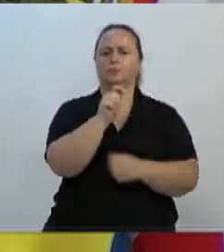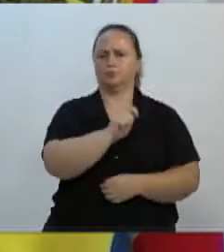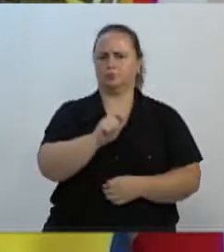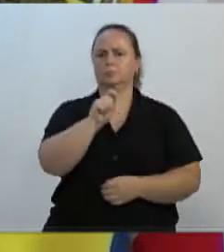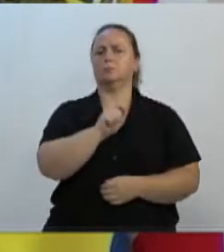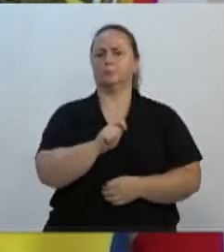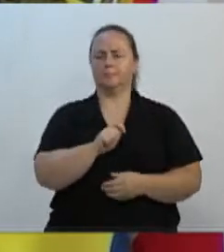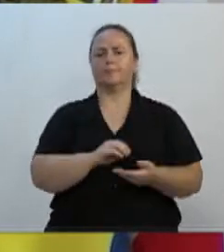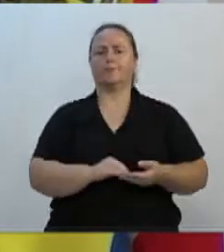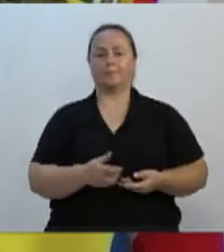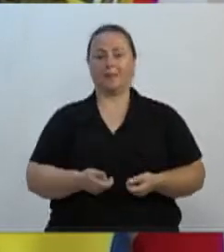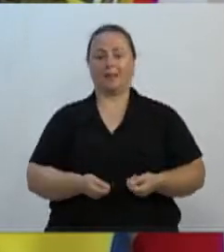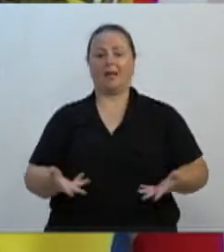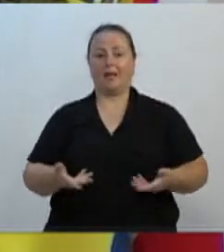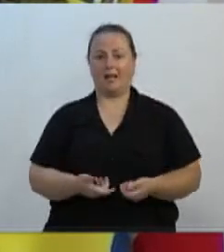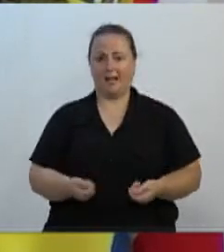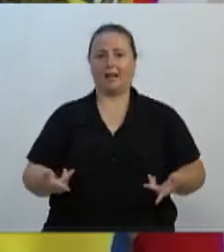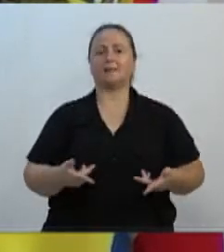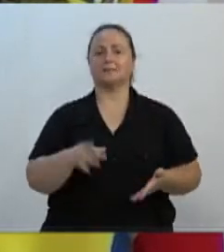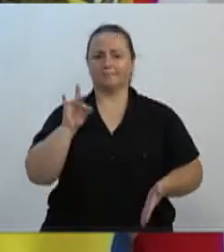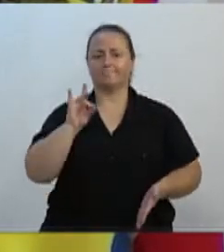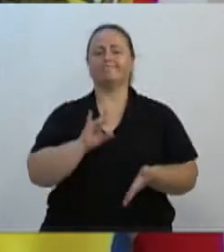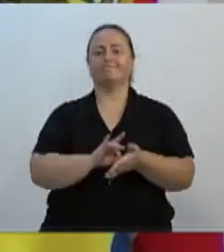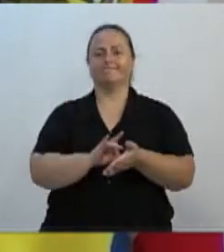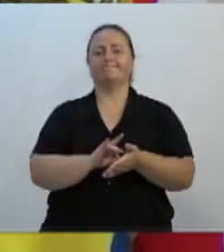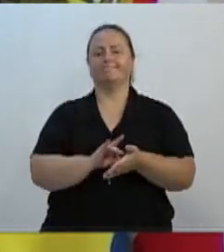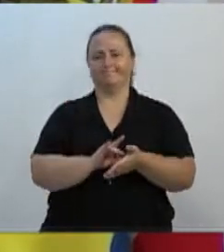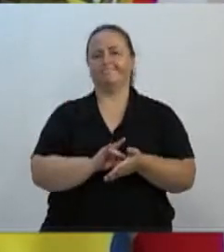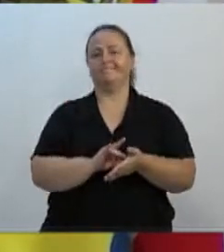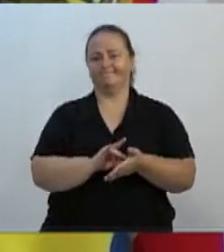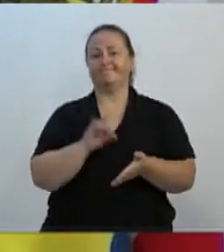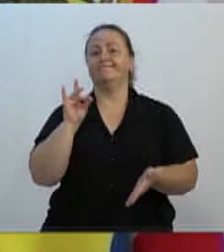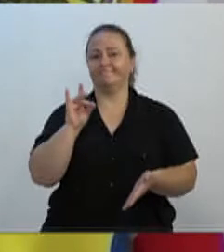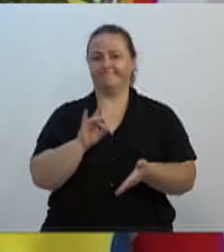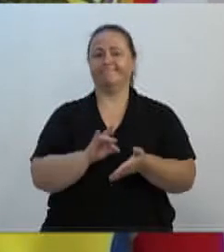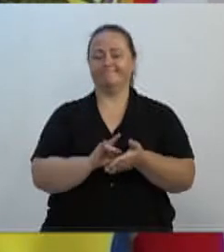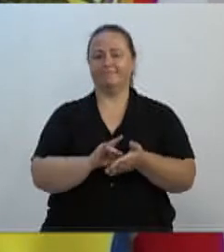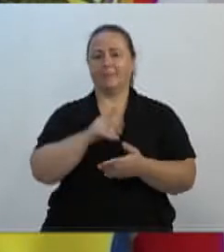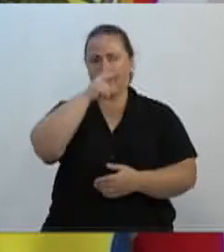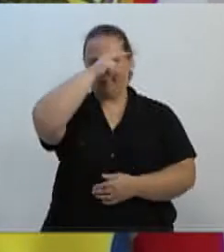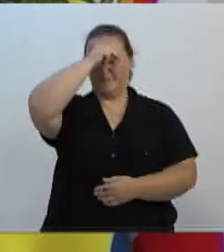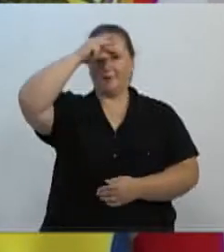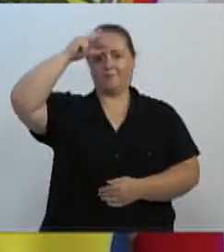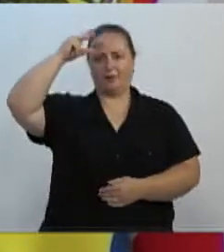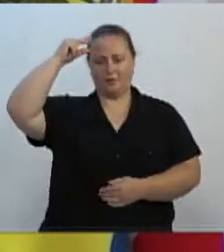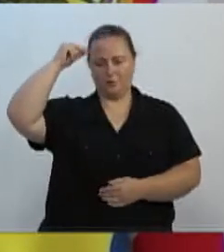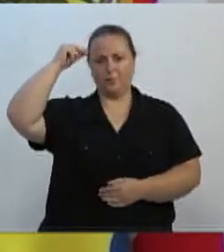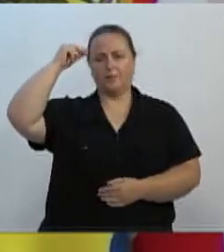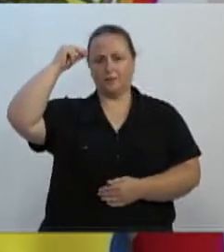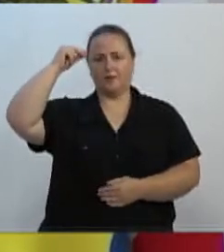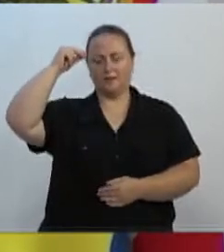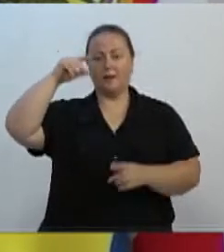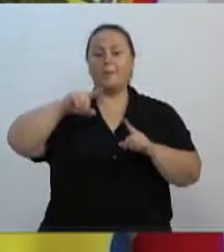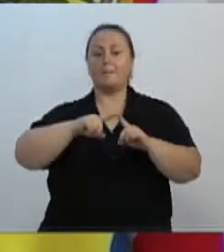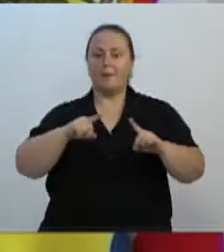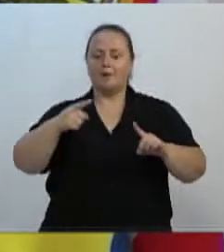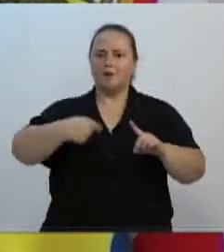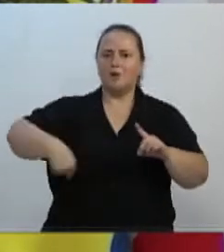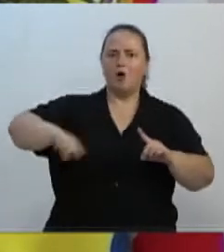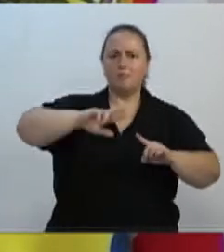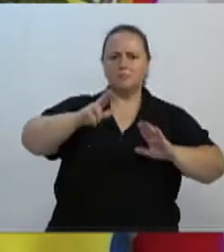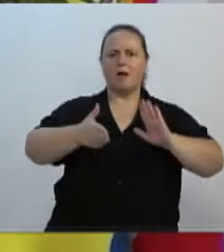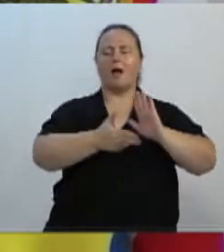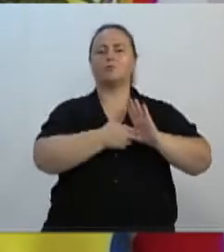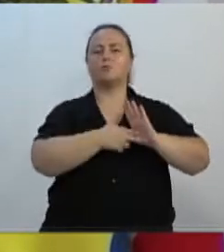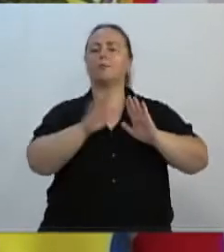que sai dos cofres, das costas, melhor dizendo assim, do poder público, e é assumido pela iniciativa privada. Ou seja, a gente estimula